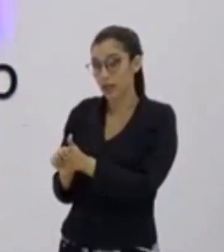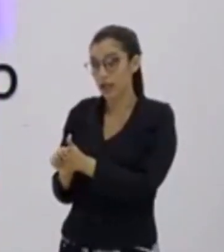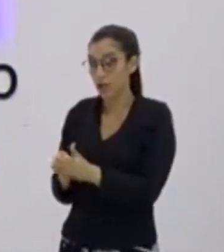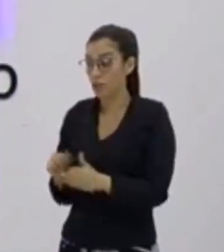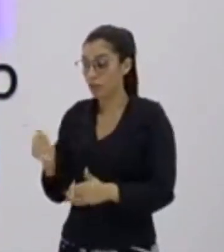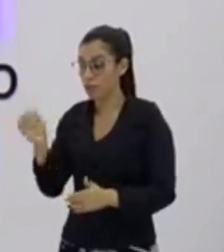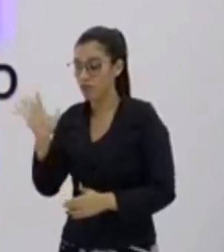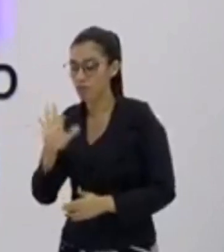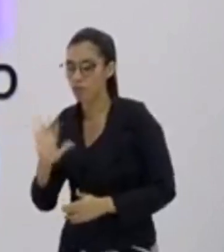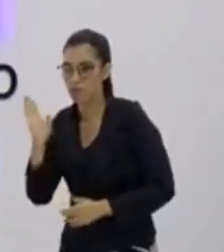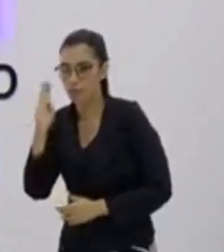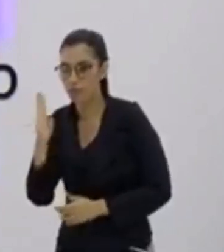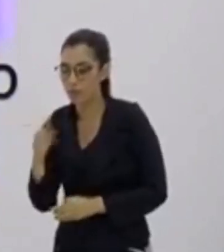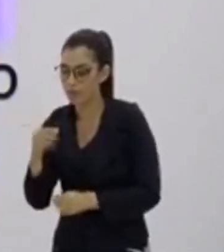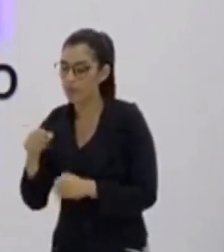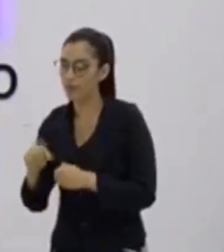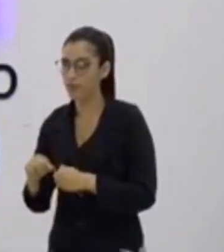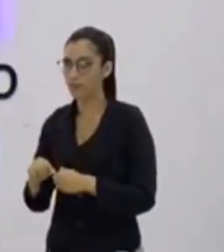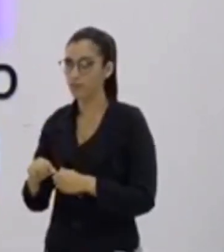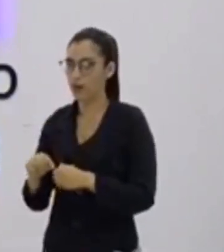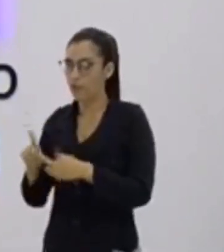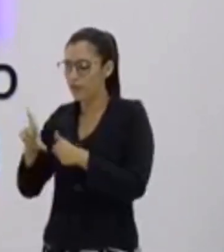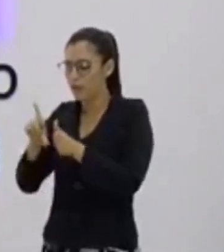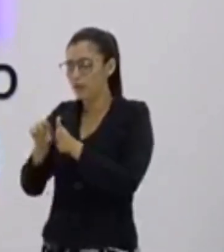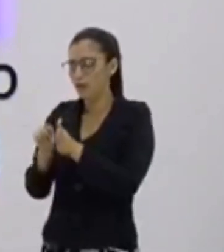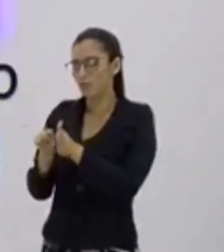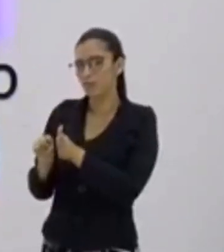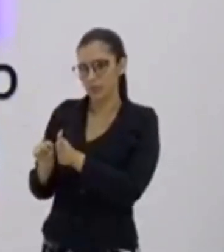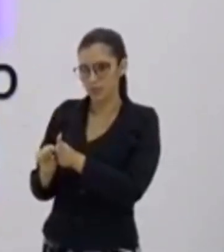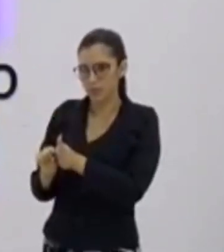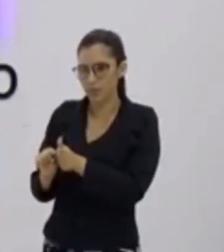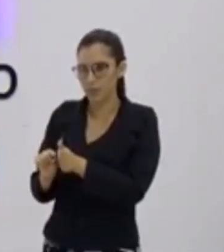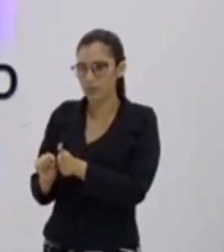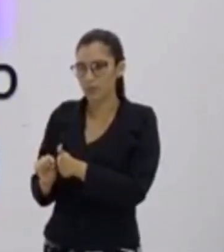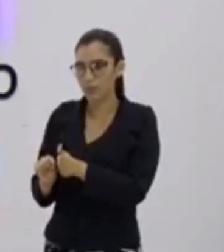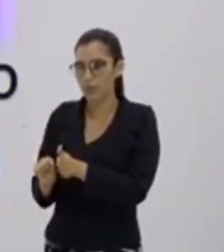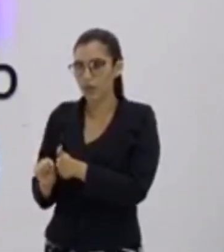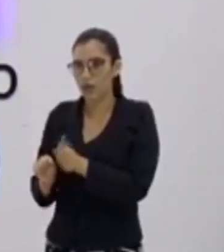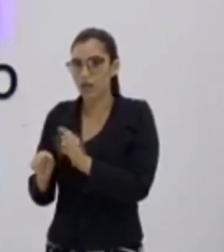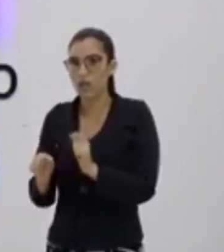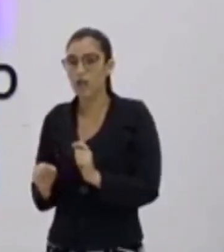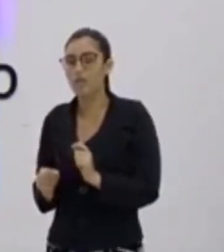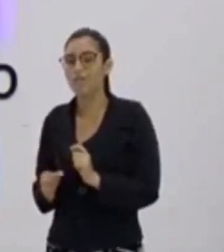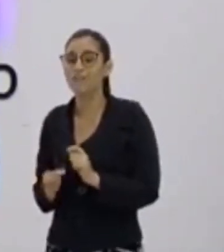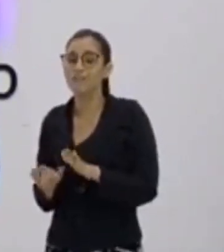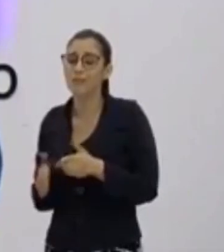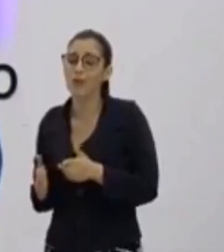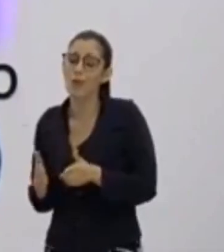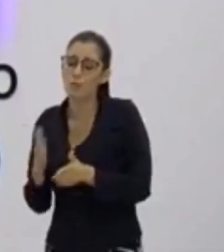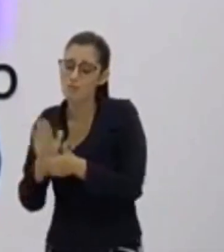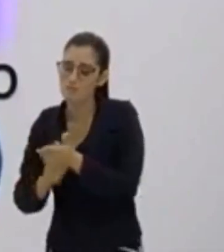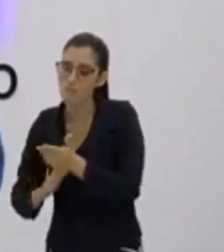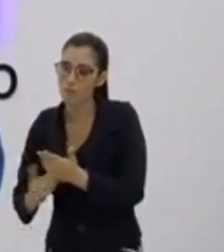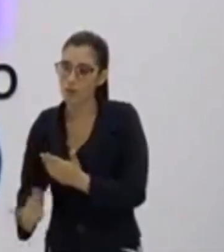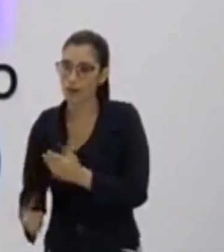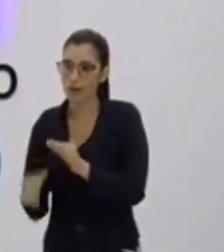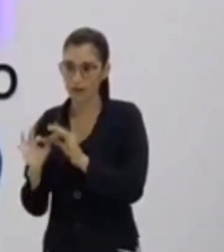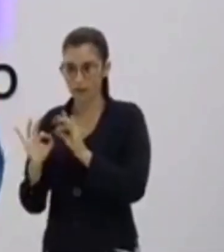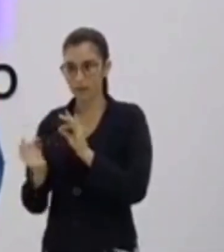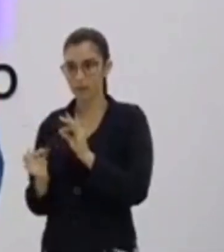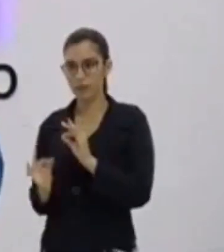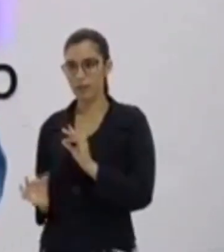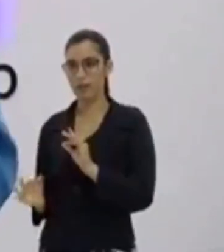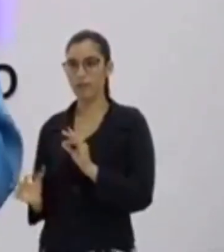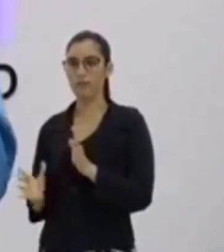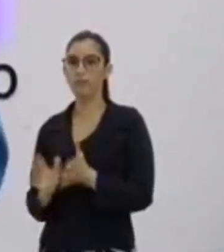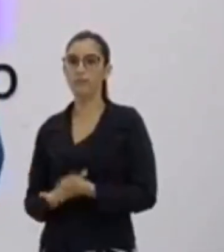produzidos, ela vai reduzir uma realidade muitas vezes. Com isso, vai perceber que a escala